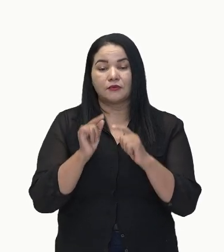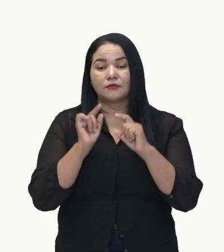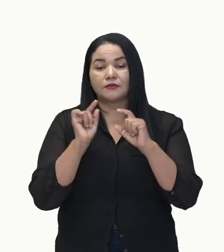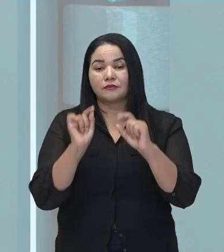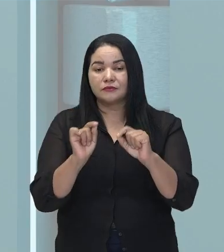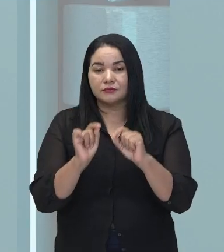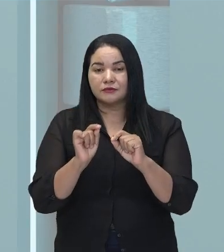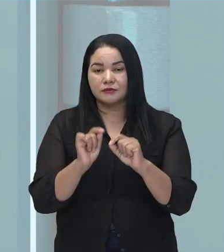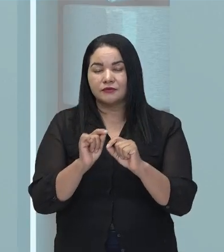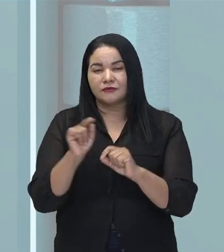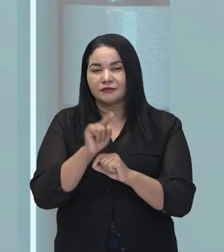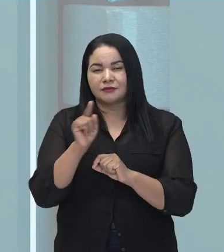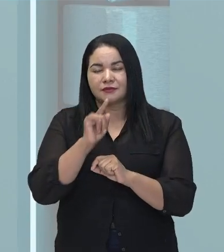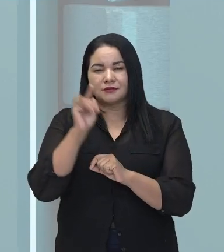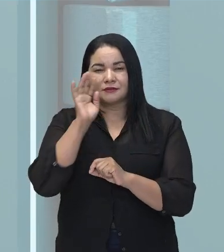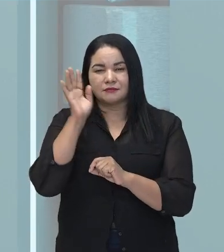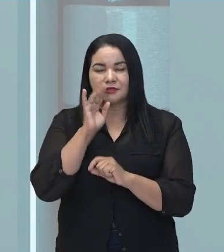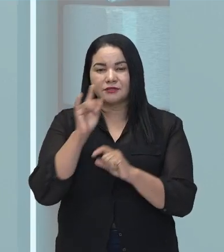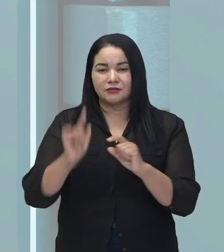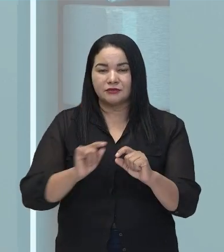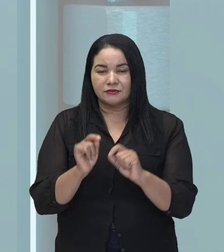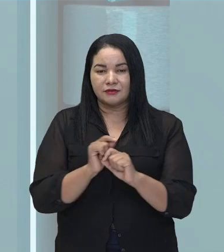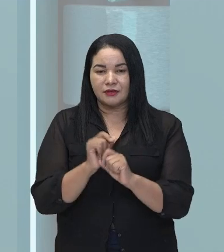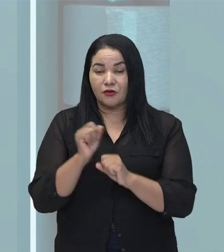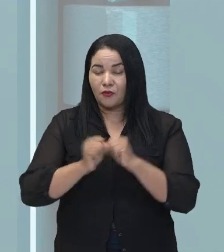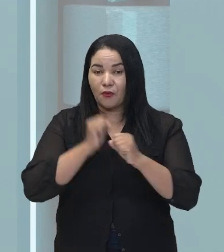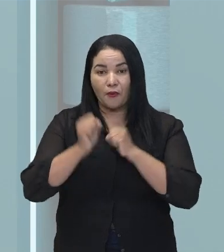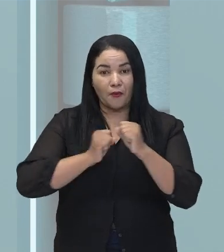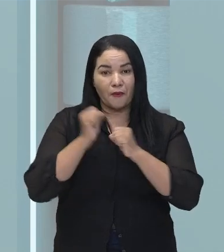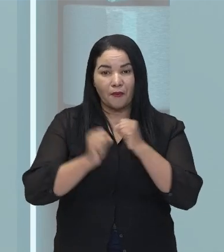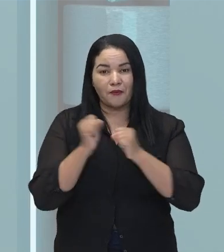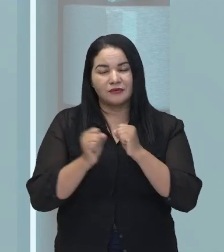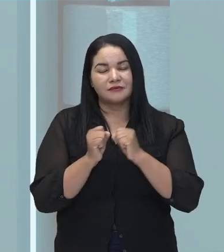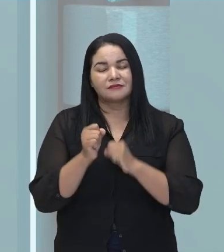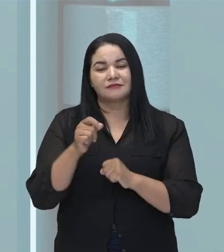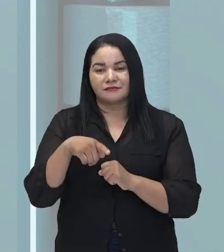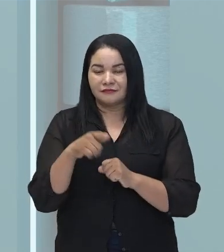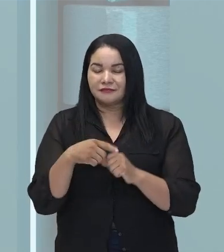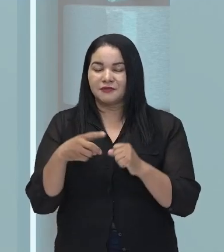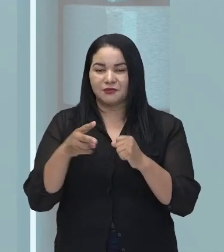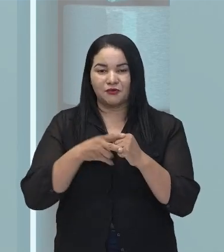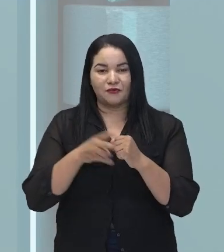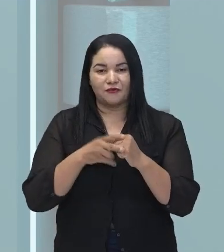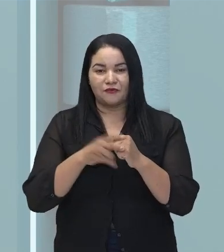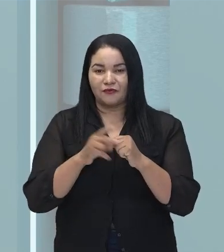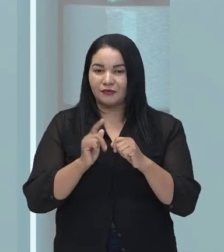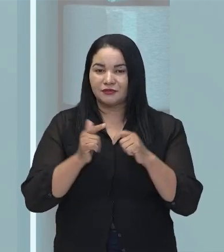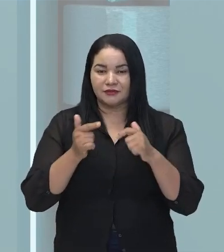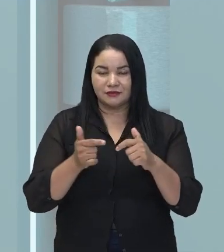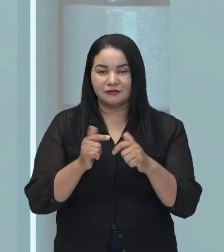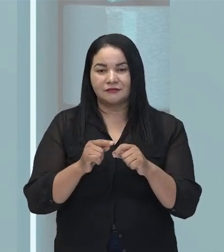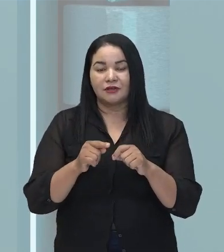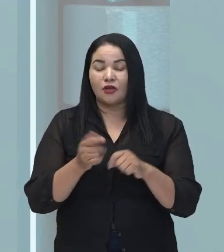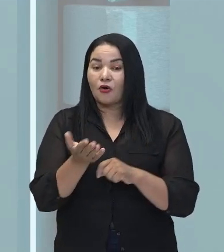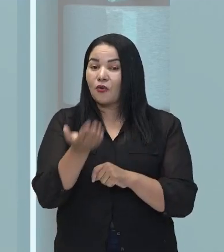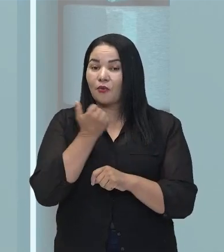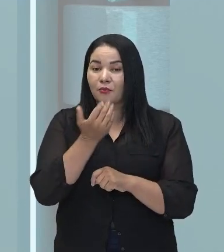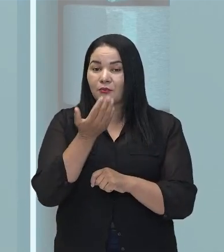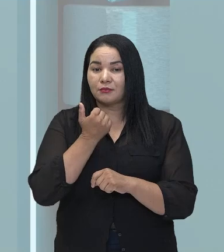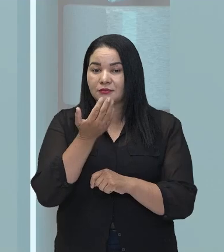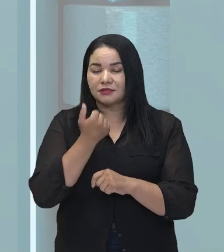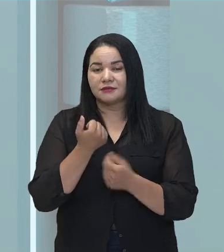Quando você imagina assim. Você imagina assim. Correr. Não o verbo de ação. Comer. É um verbo de ação.